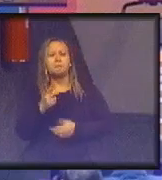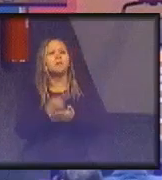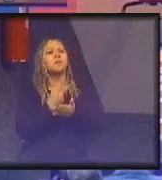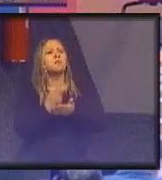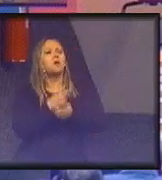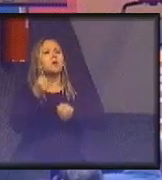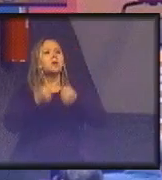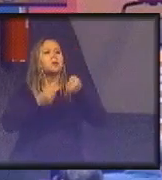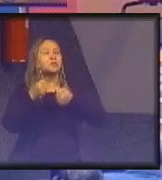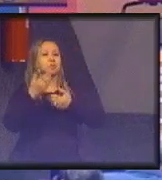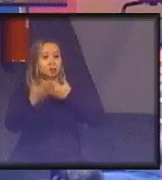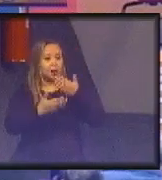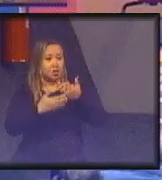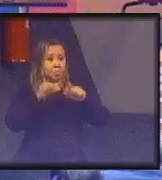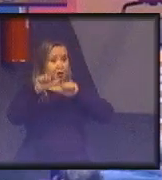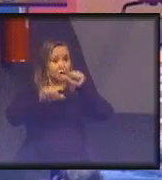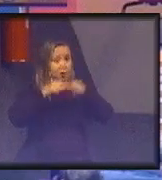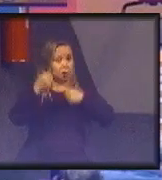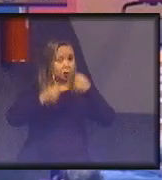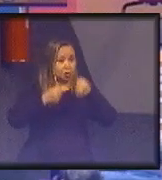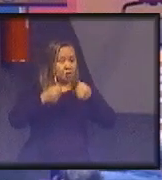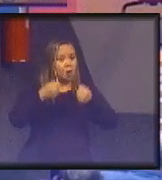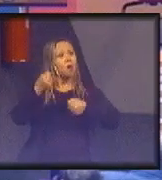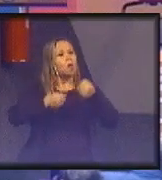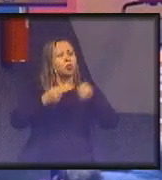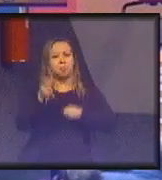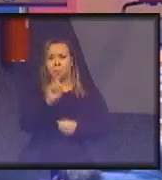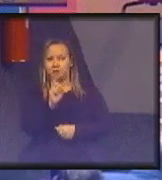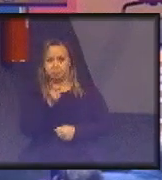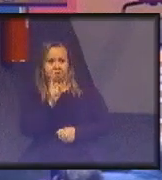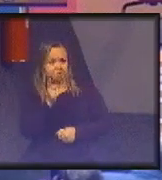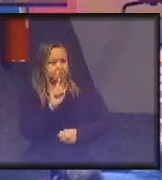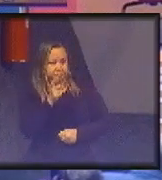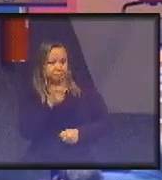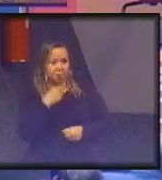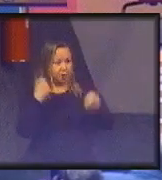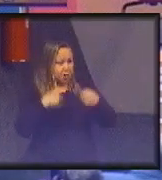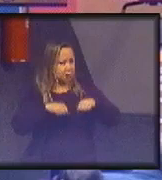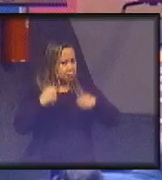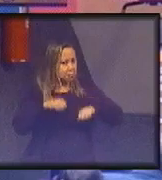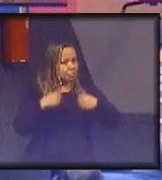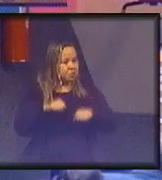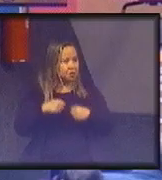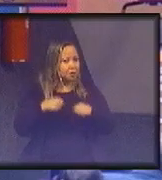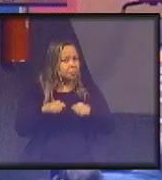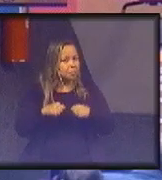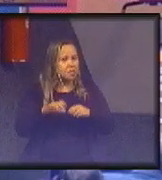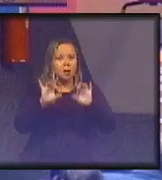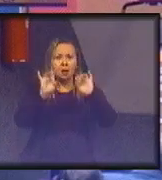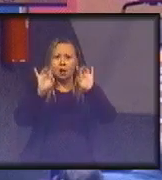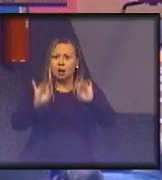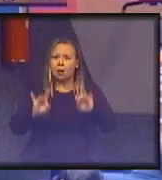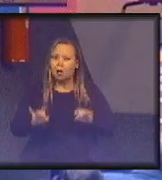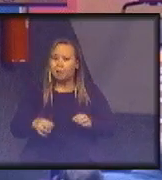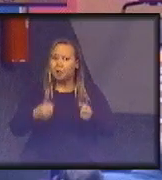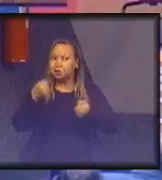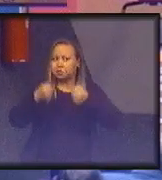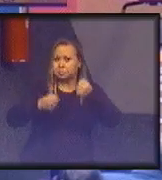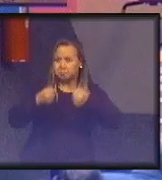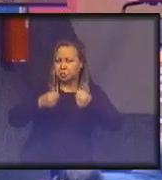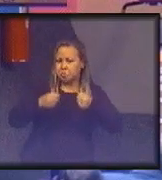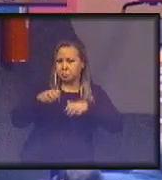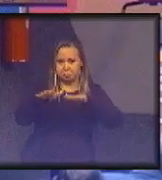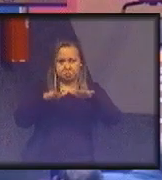um pouco do rodízio que nós cometemos? O automóvel não é necessariamente apenas um meio de locomoção de